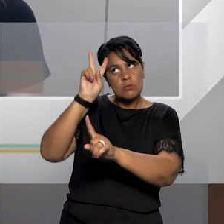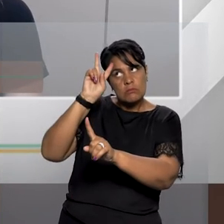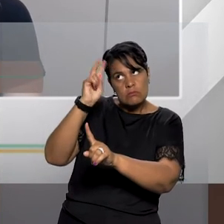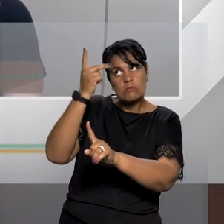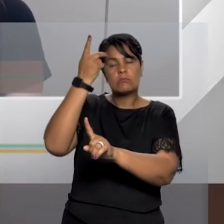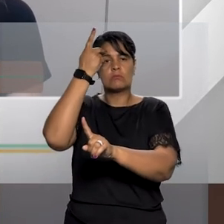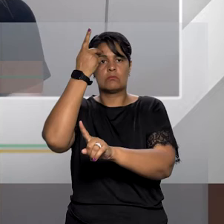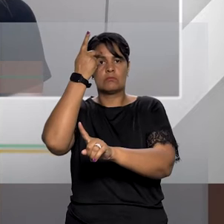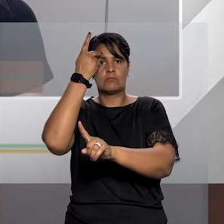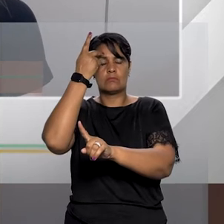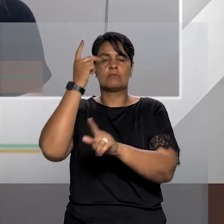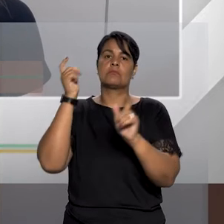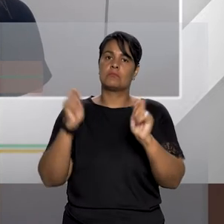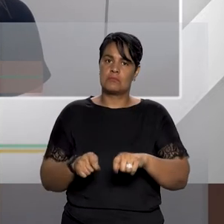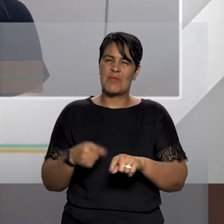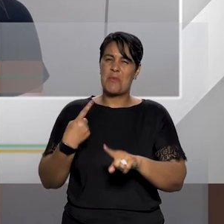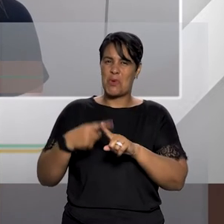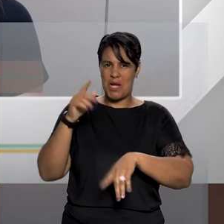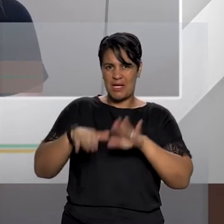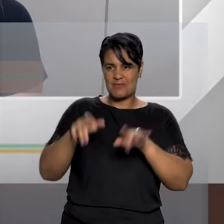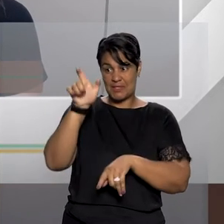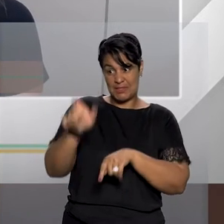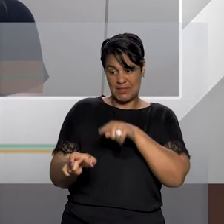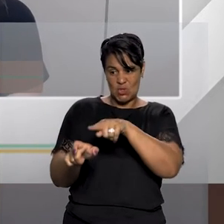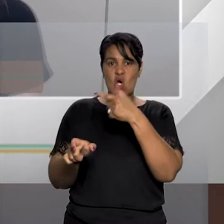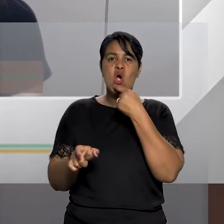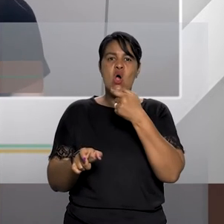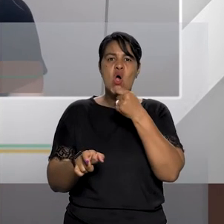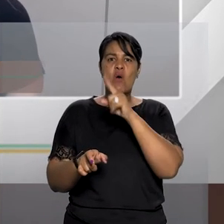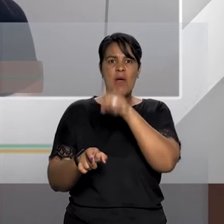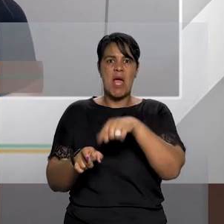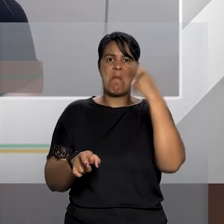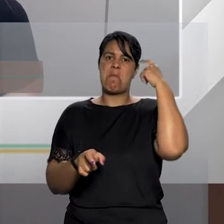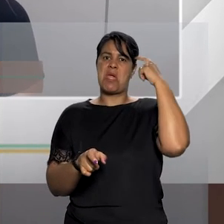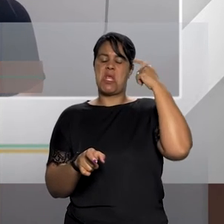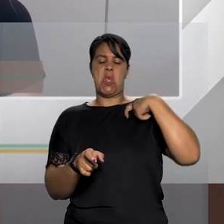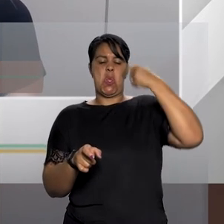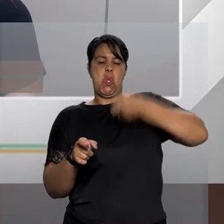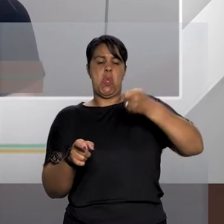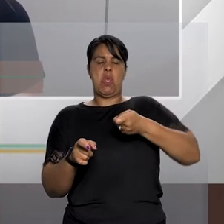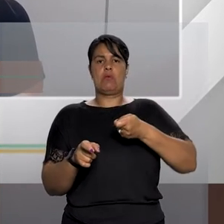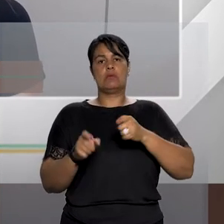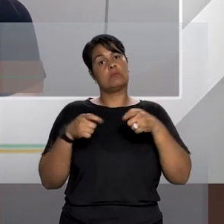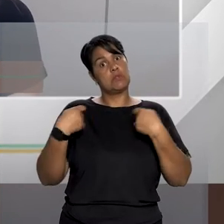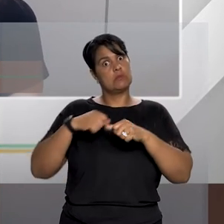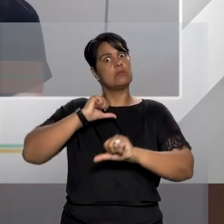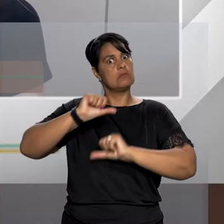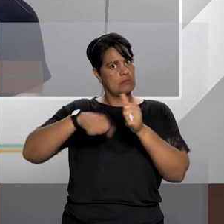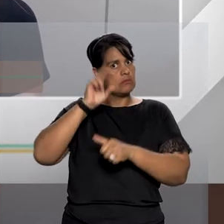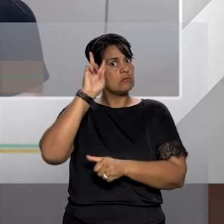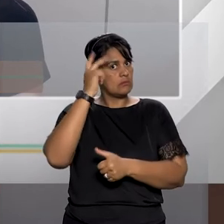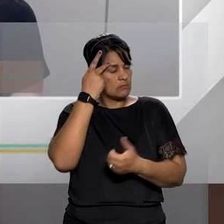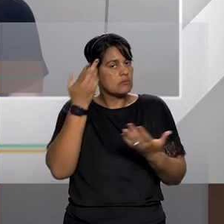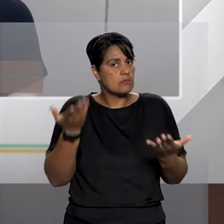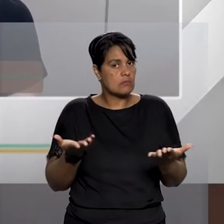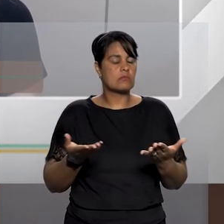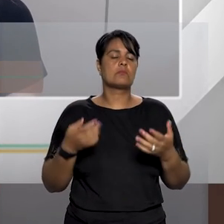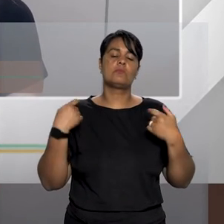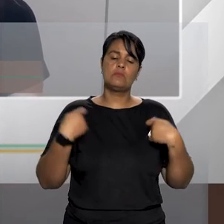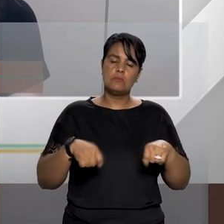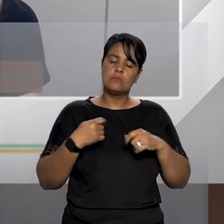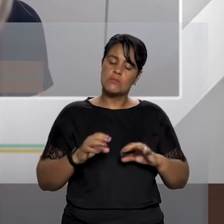masculino e a gente fala em masculinidades tóxicas aqui. Então é importante sim entendermos todas essas